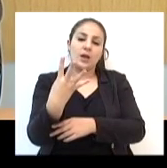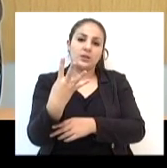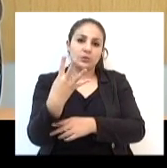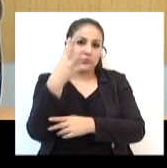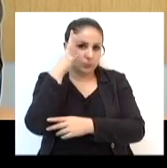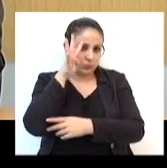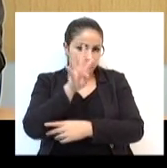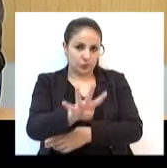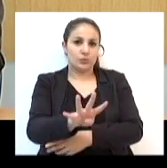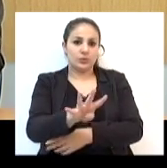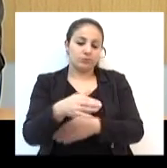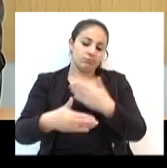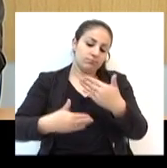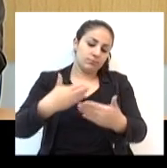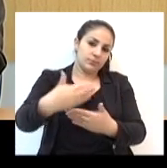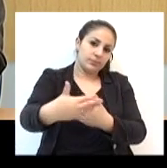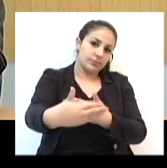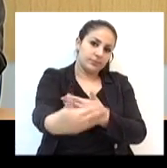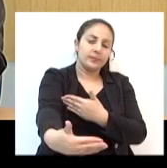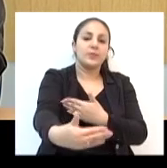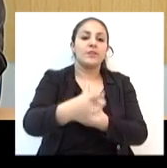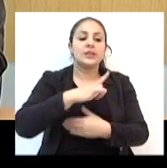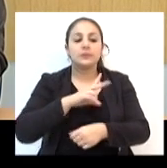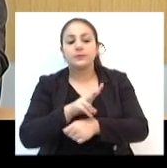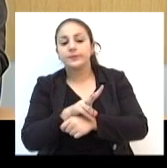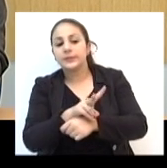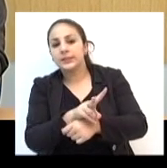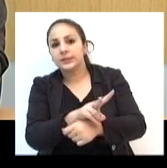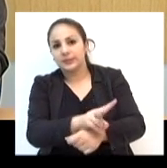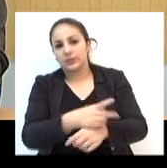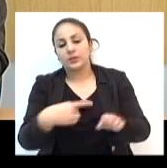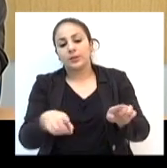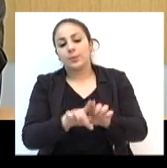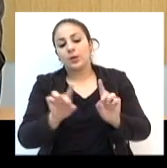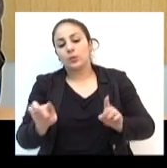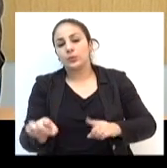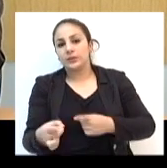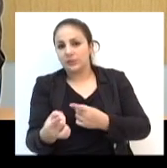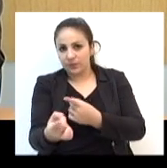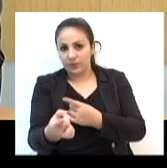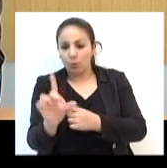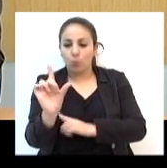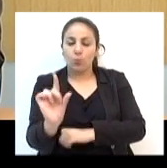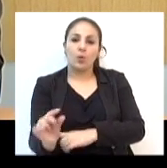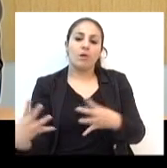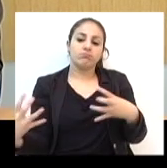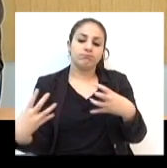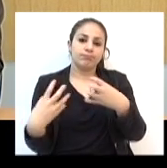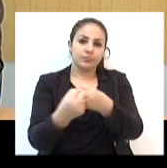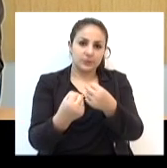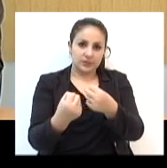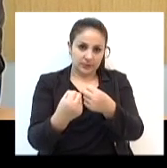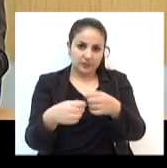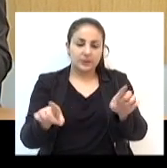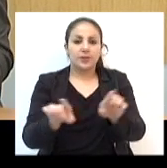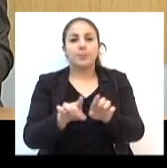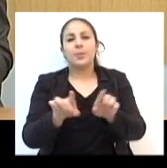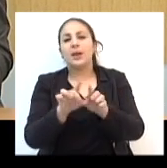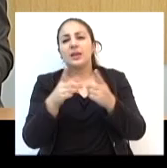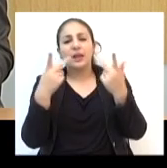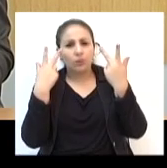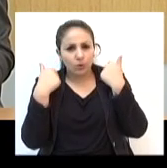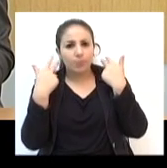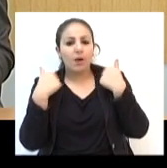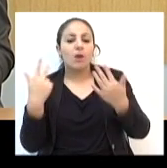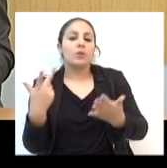a fiscalização será intensificada nas rodovias. O desafio é reduzir o número de acidentes e vítimas comuns